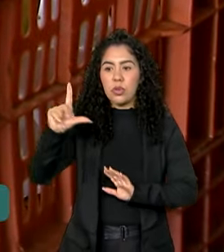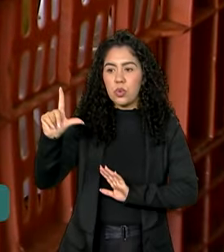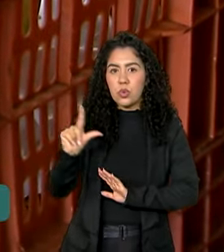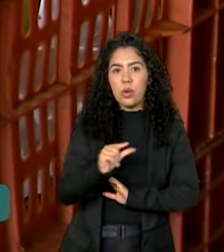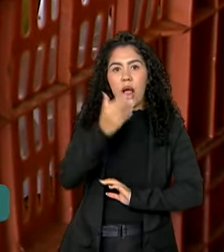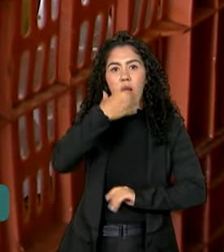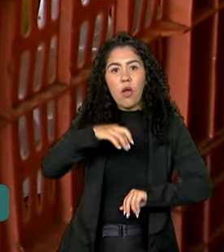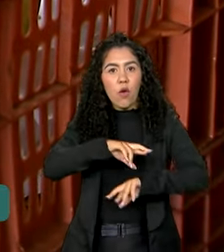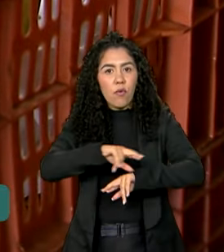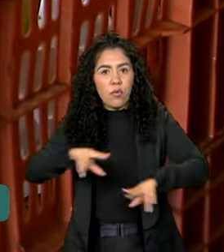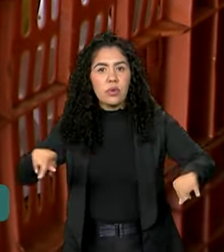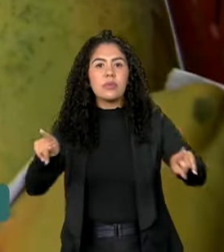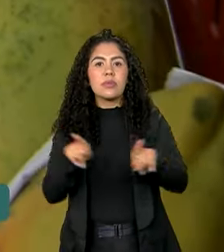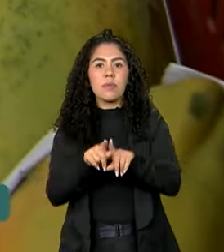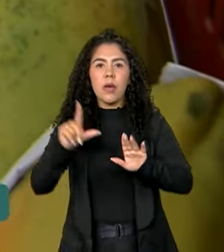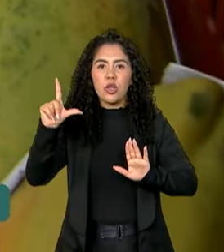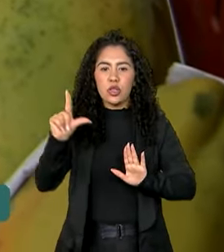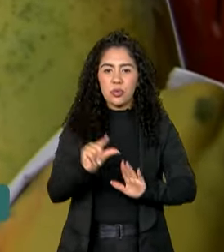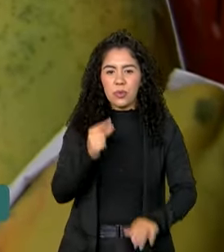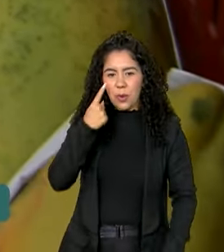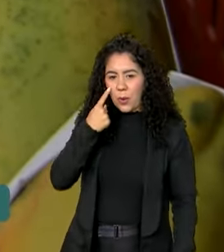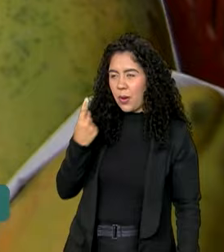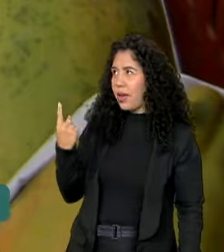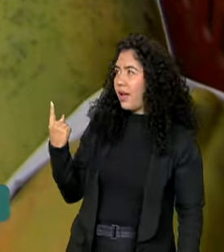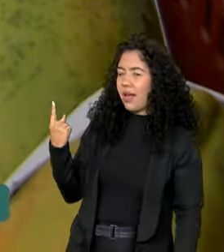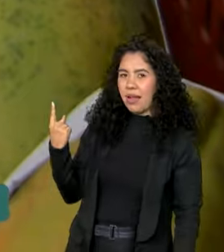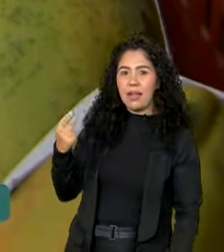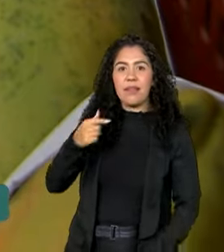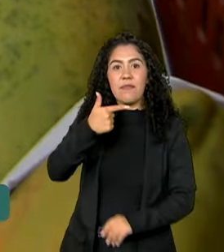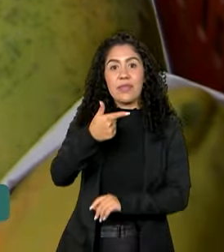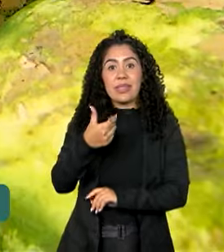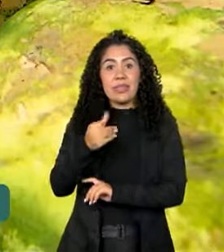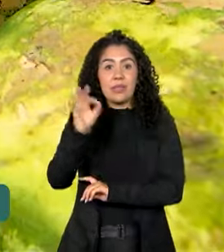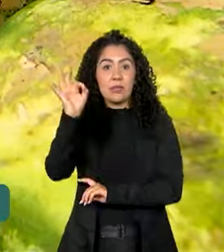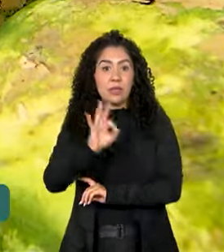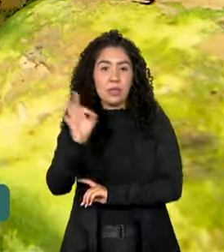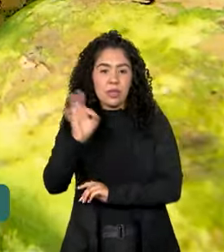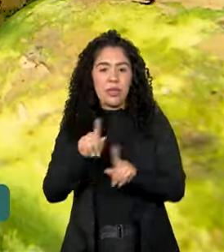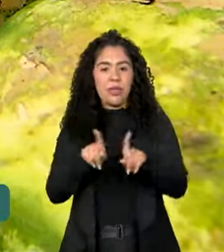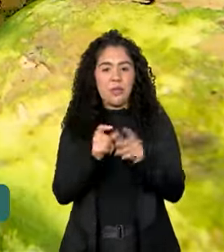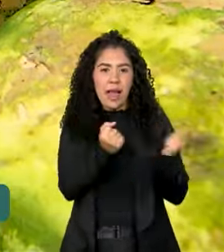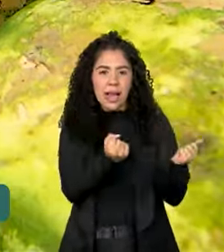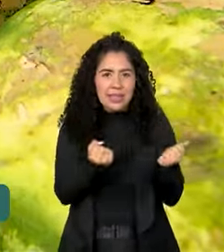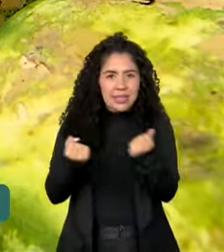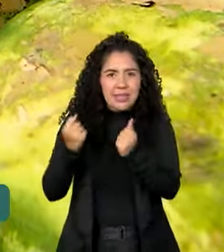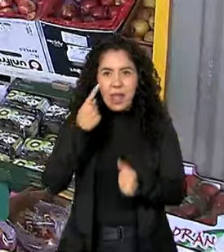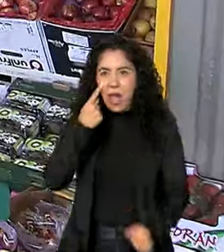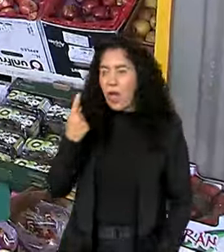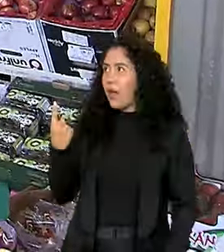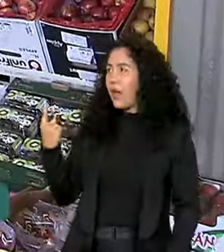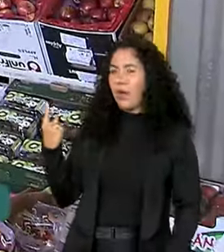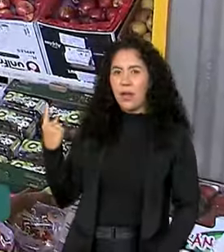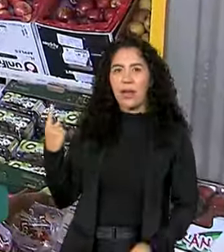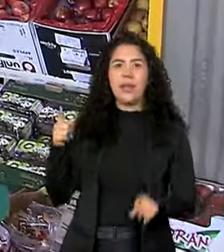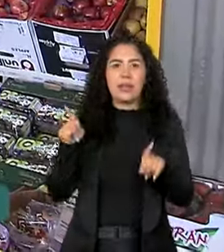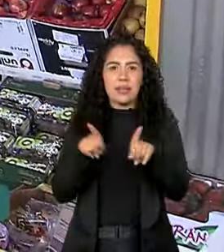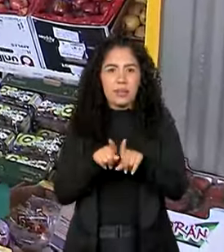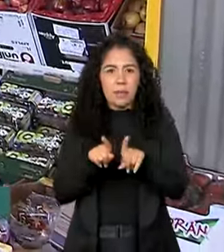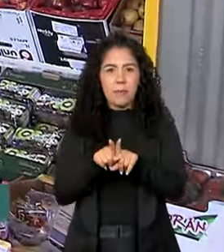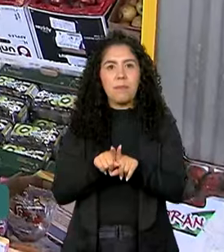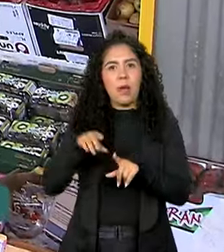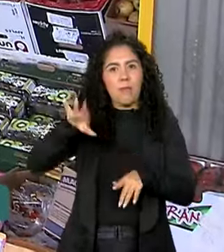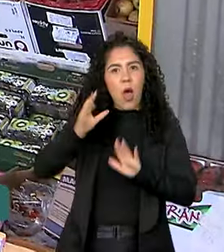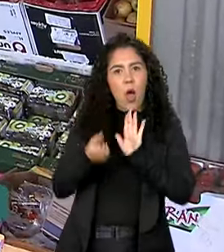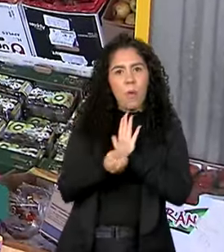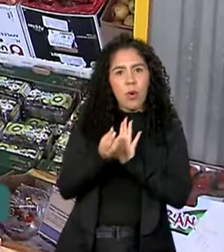frutas, houve queda no preço do mamão, com média de 26%. E a melancia, que teve aumento de produção em Goiás e